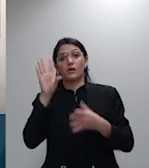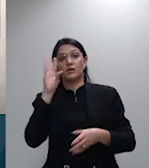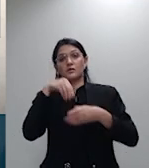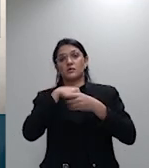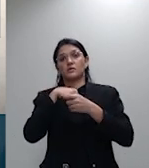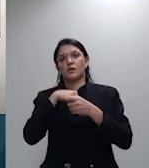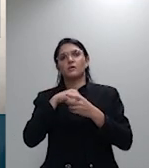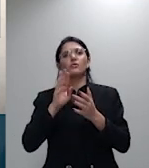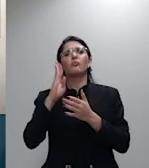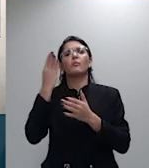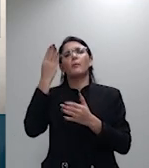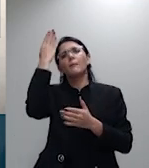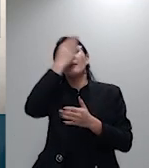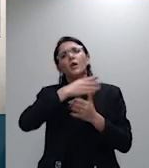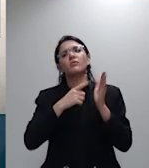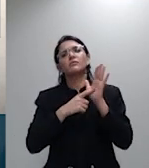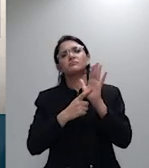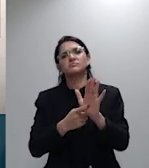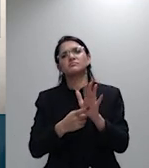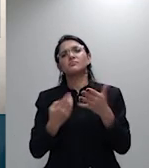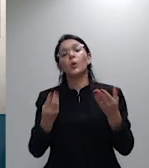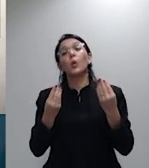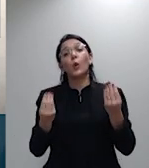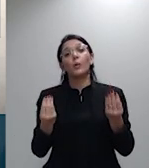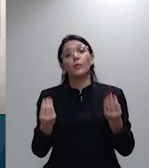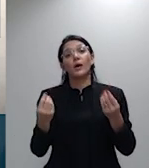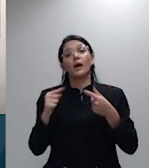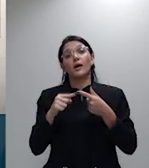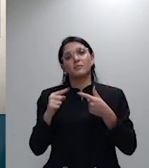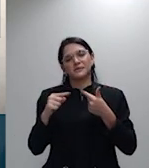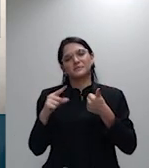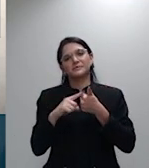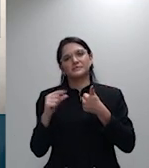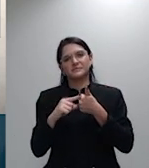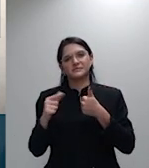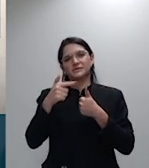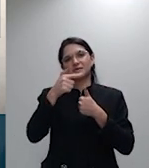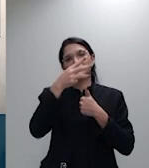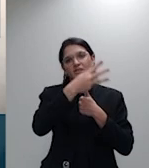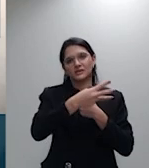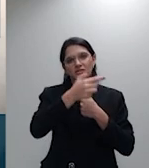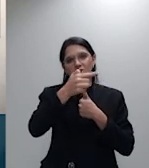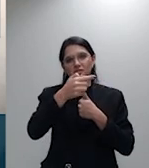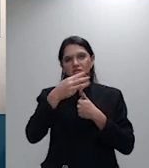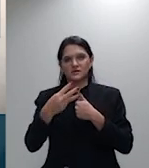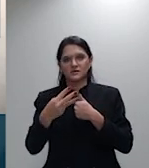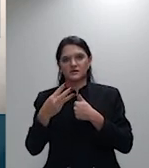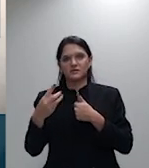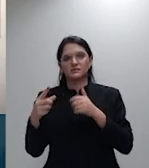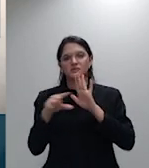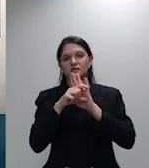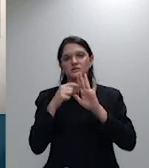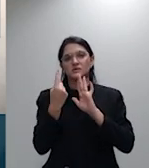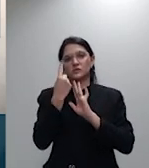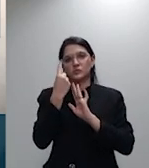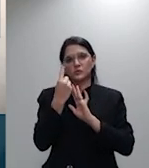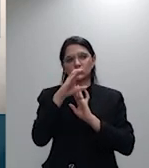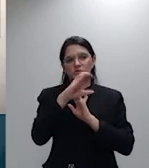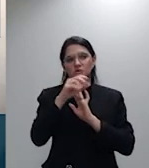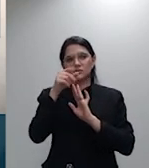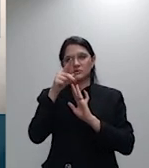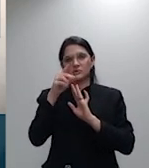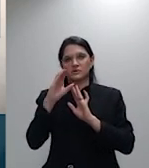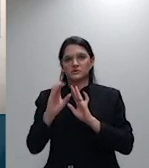uma vez, com o artigo 373, inciso 1 do CPC, o julgador poderá considerar desnecessária a